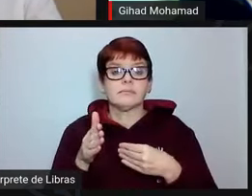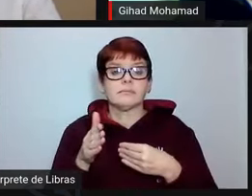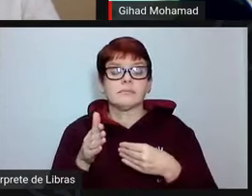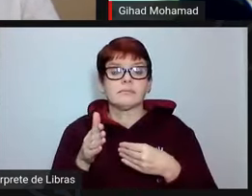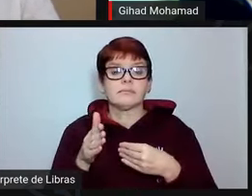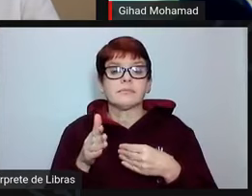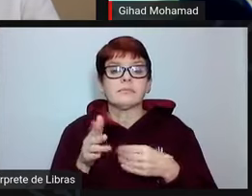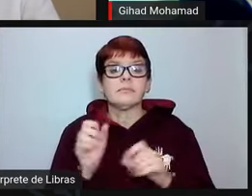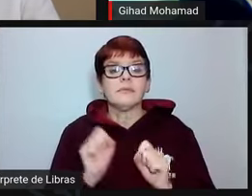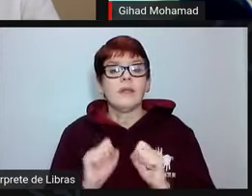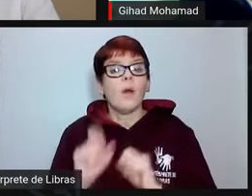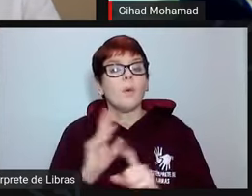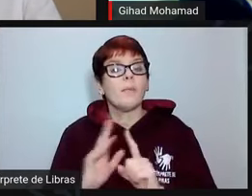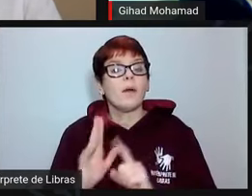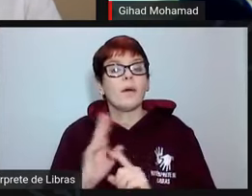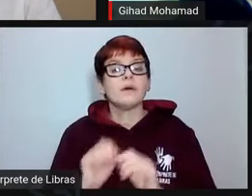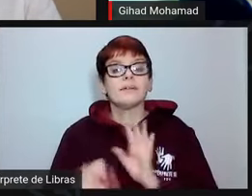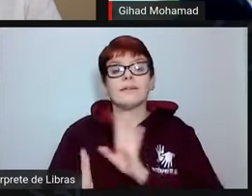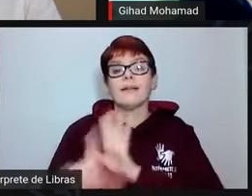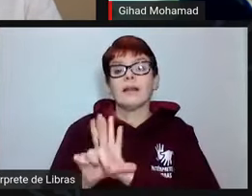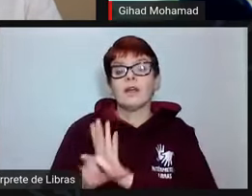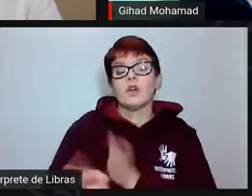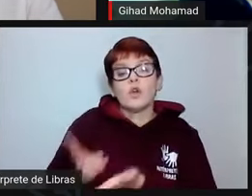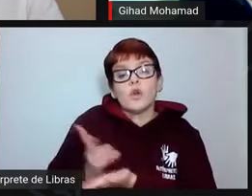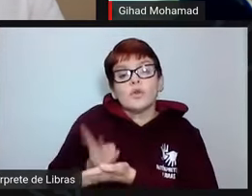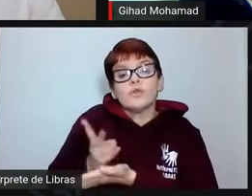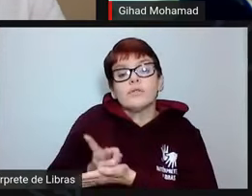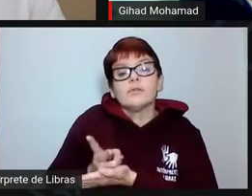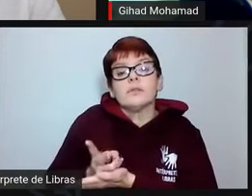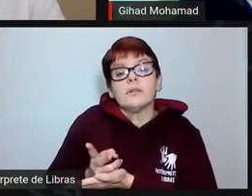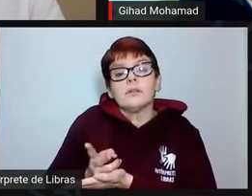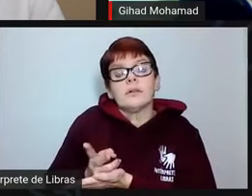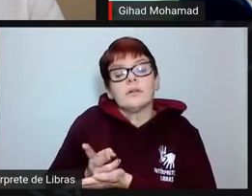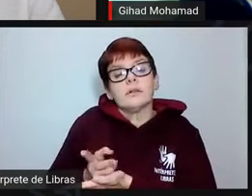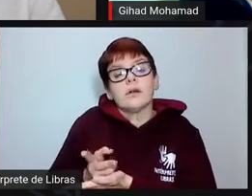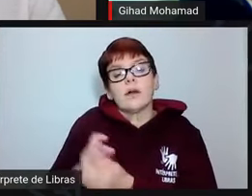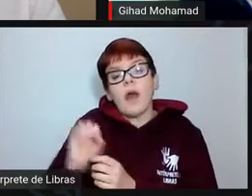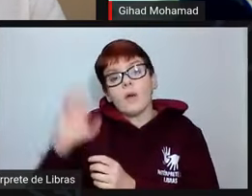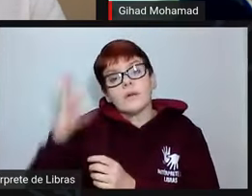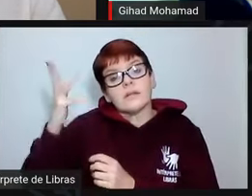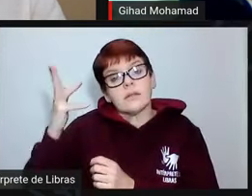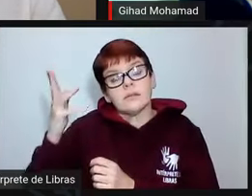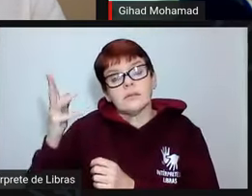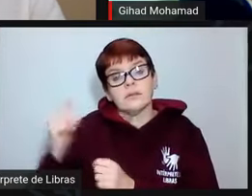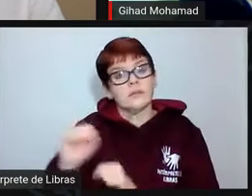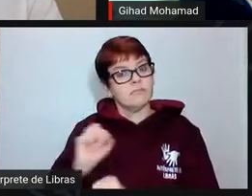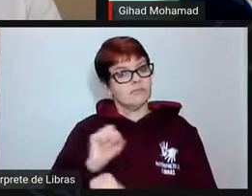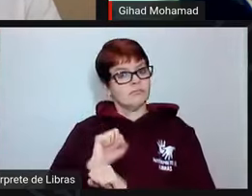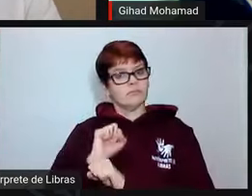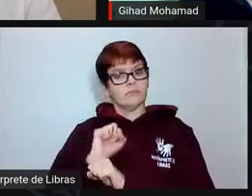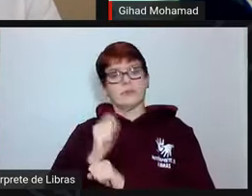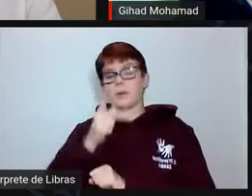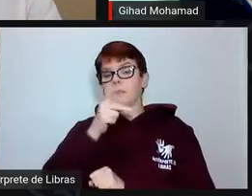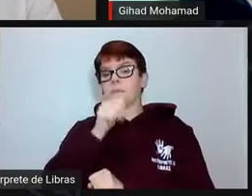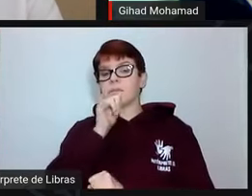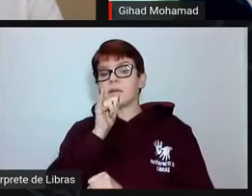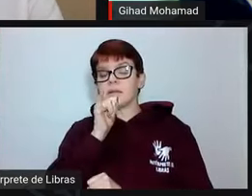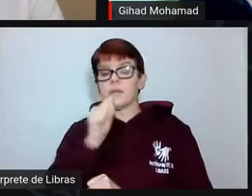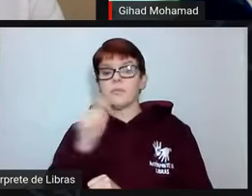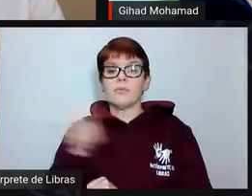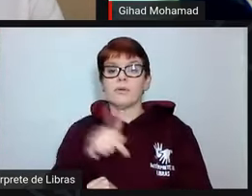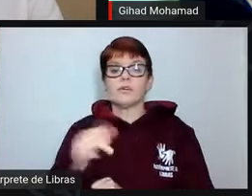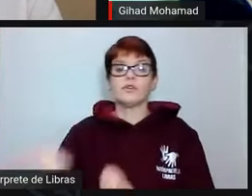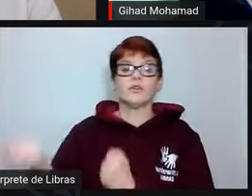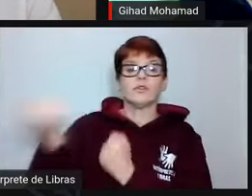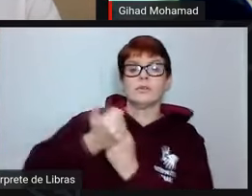os efeitos da lei continuem valendo e nós estamos nessa expectativa. Professores substitutos para o próximo semestre, eu creio